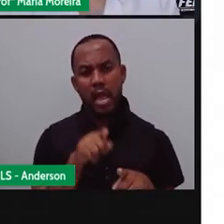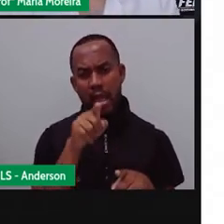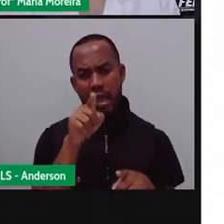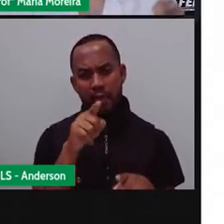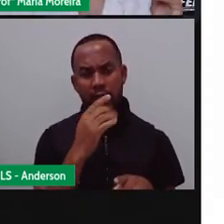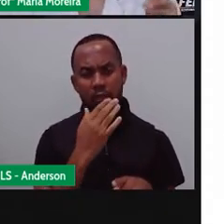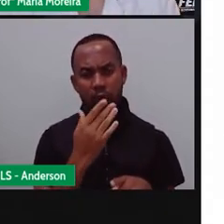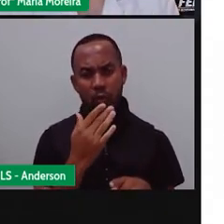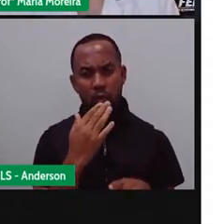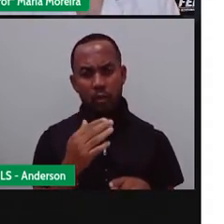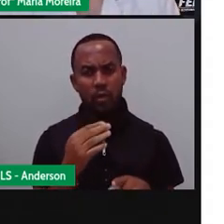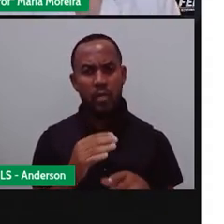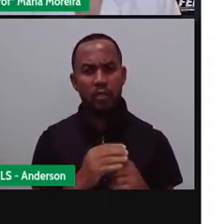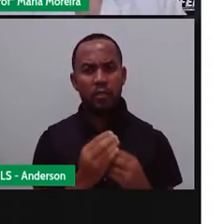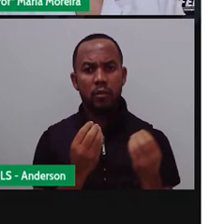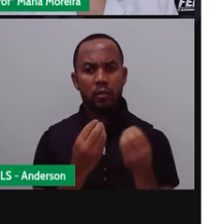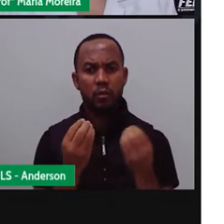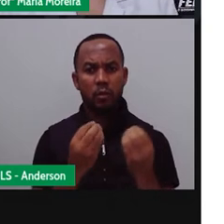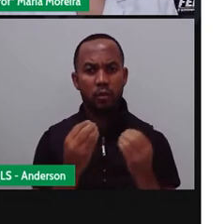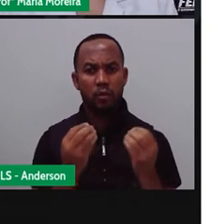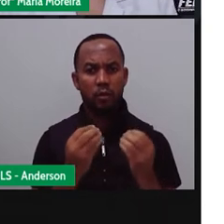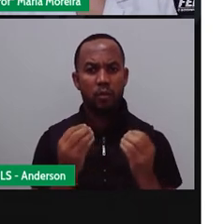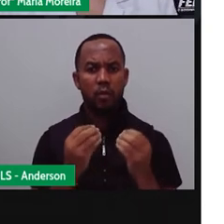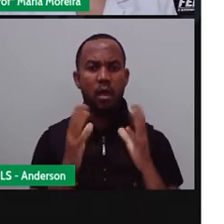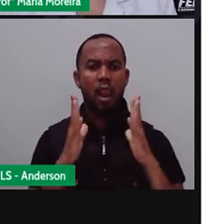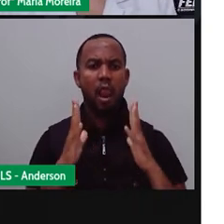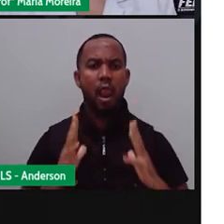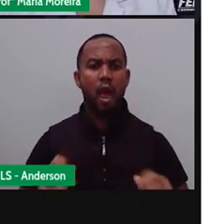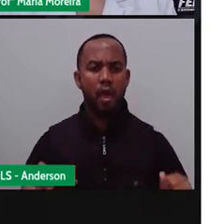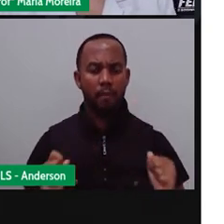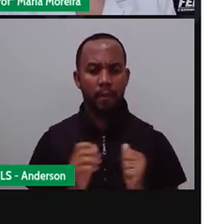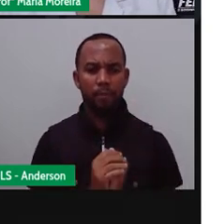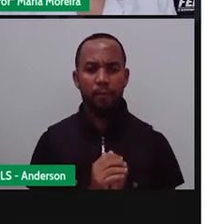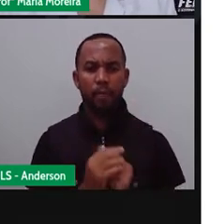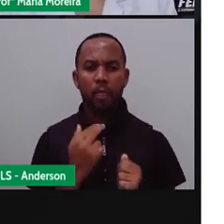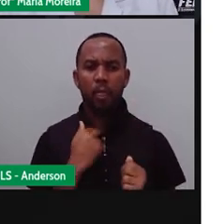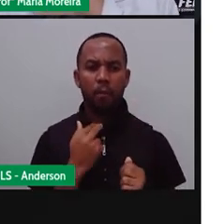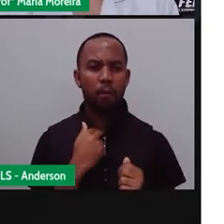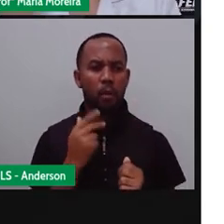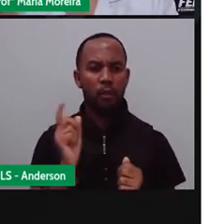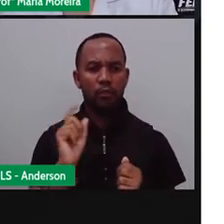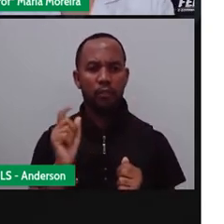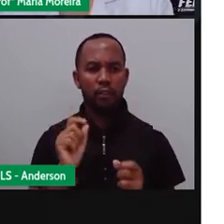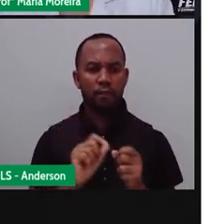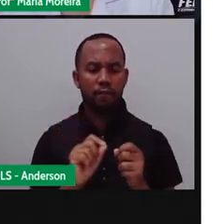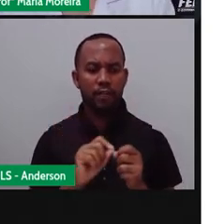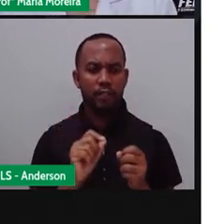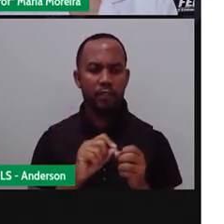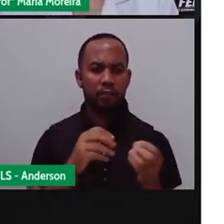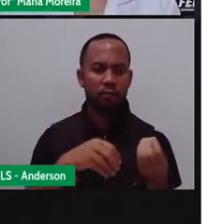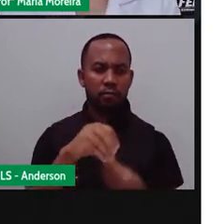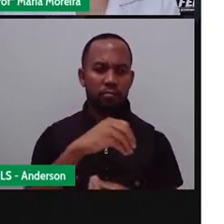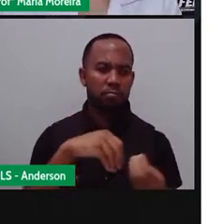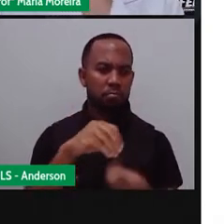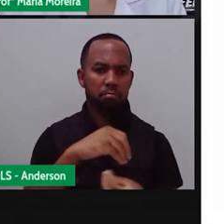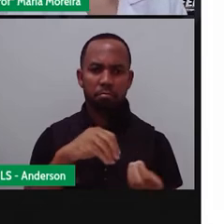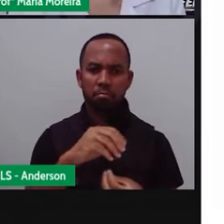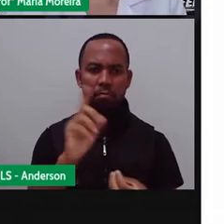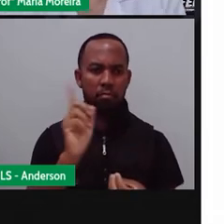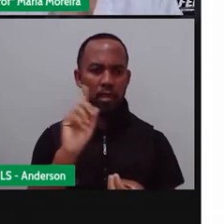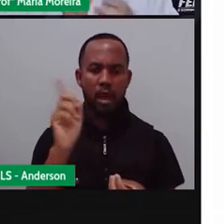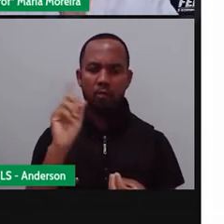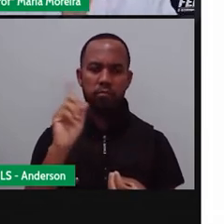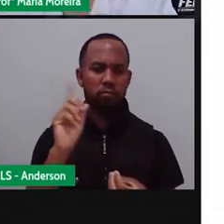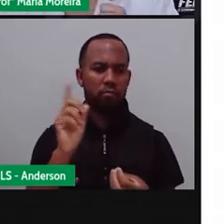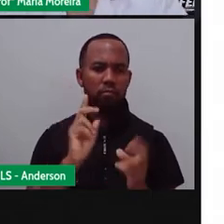não podem ser feitas através de misturas de outras cores. Então, não tem como eu misturar algumas cores e produzir o vermelho. Não tem como eu